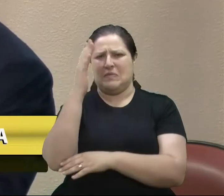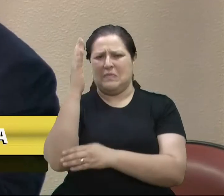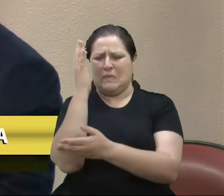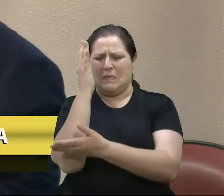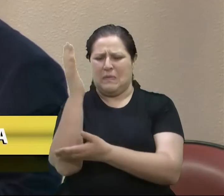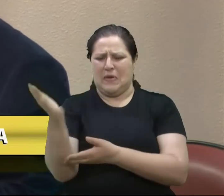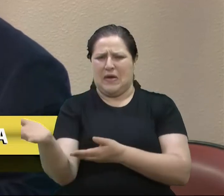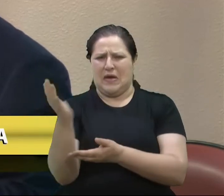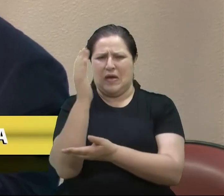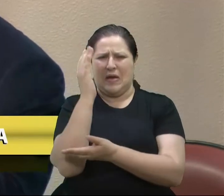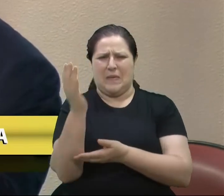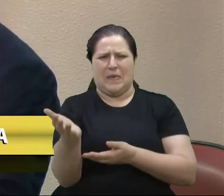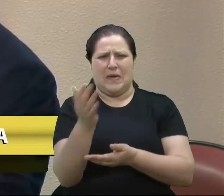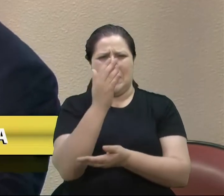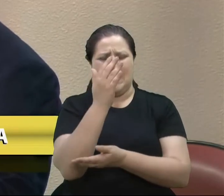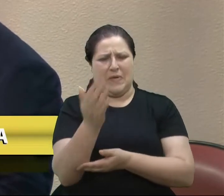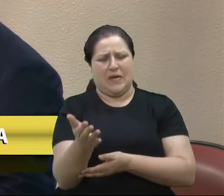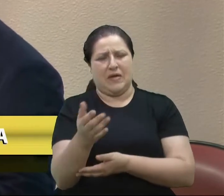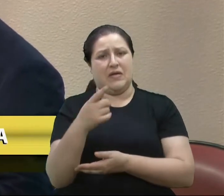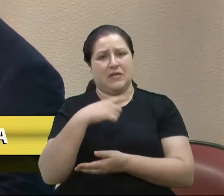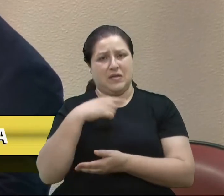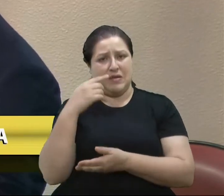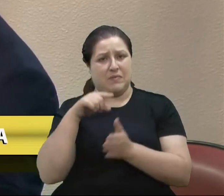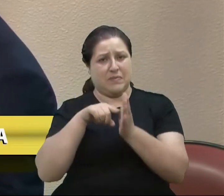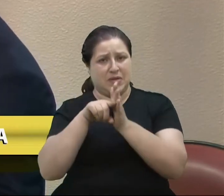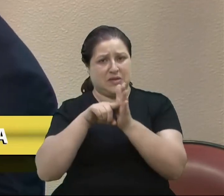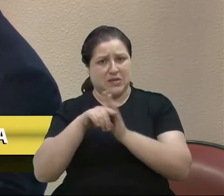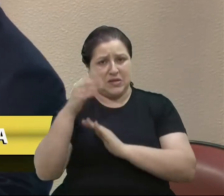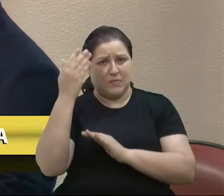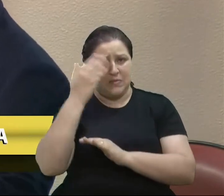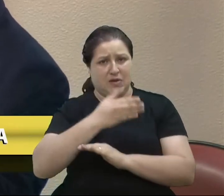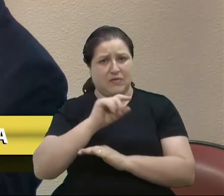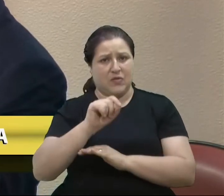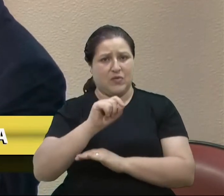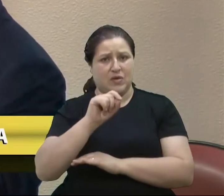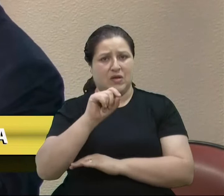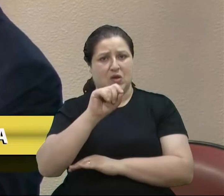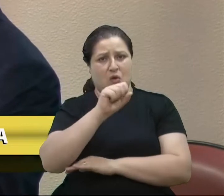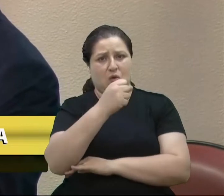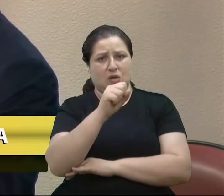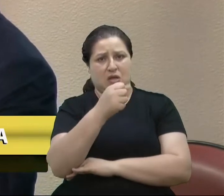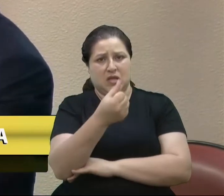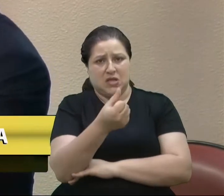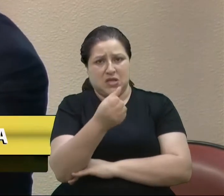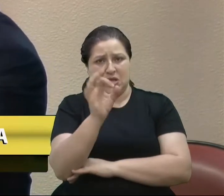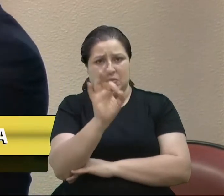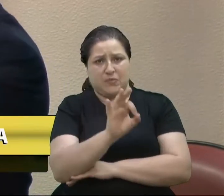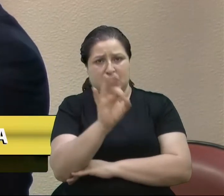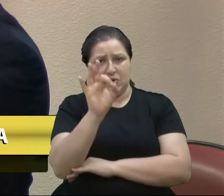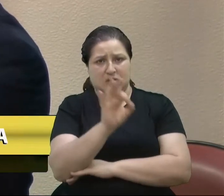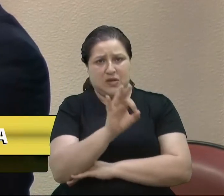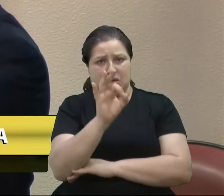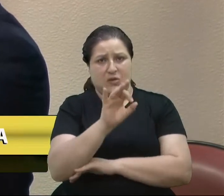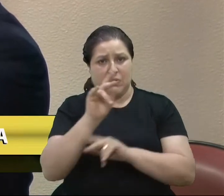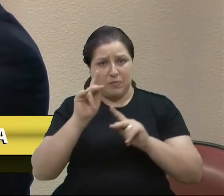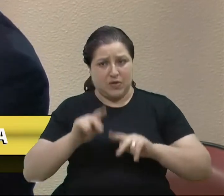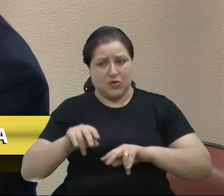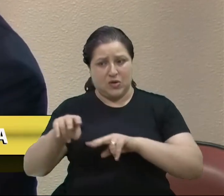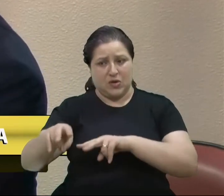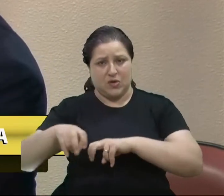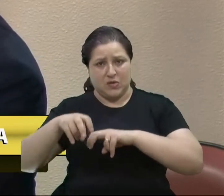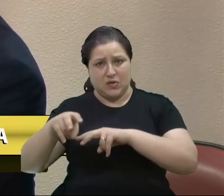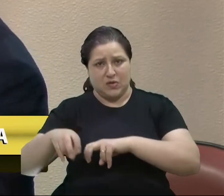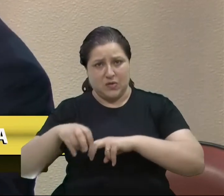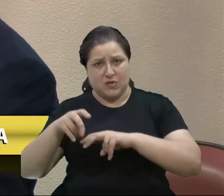CAR provou que 86% dos caxienses, os colonos, têm mais área